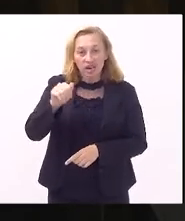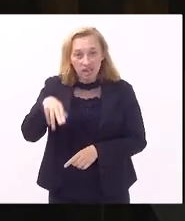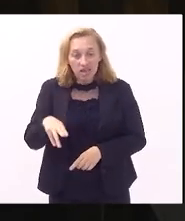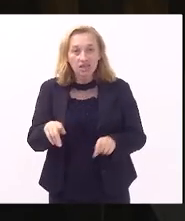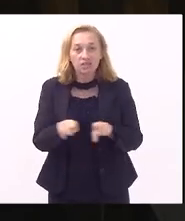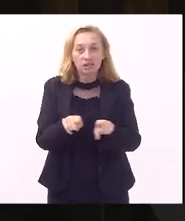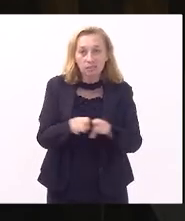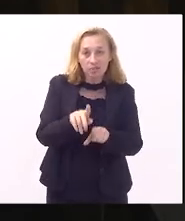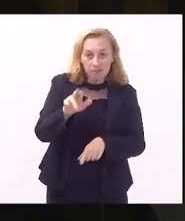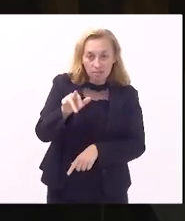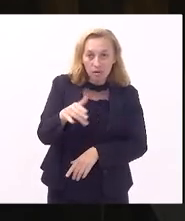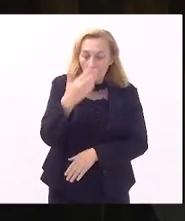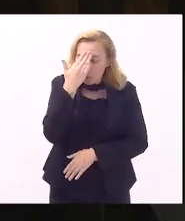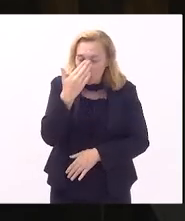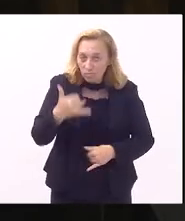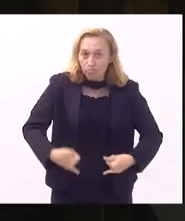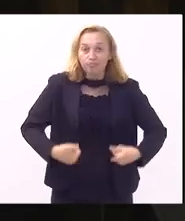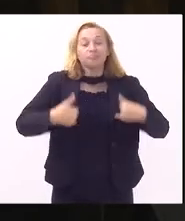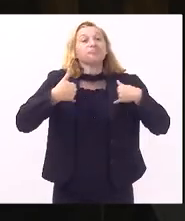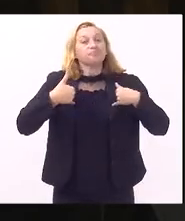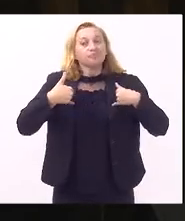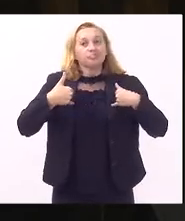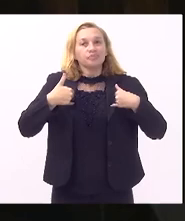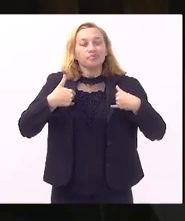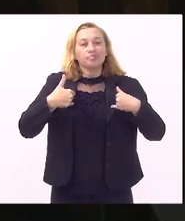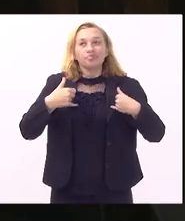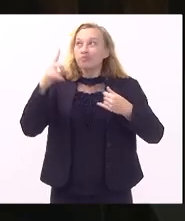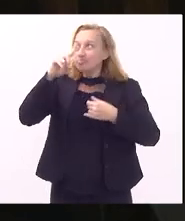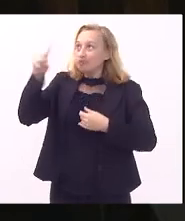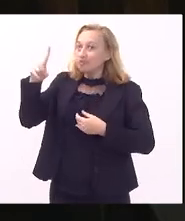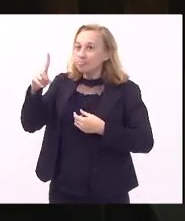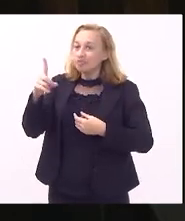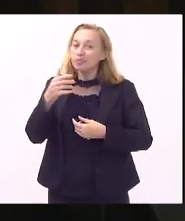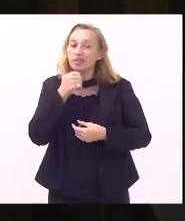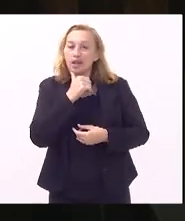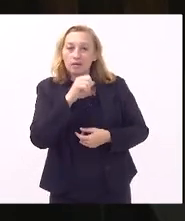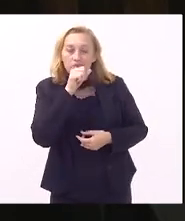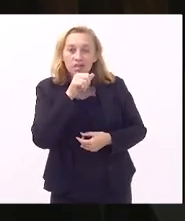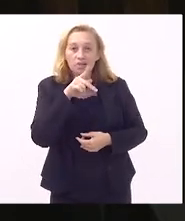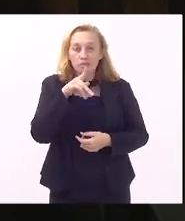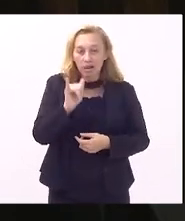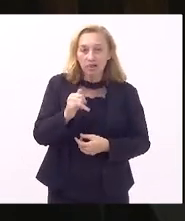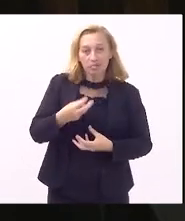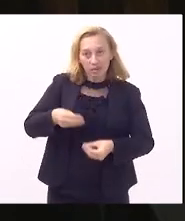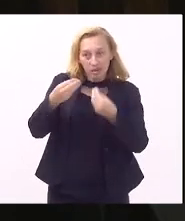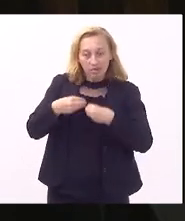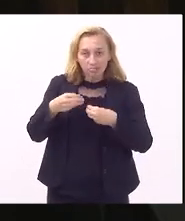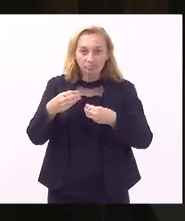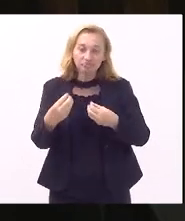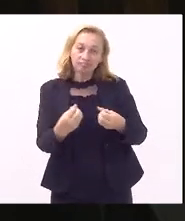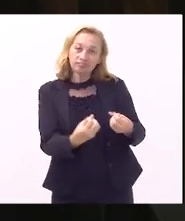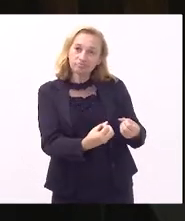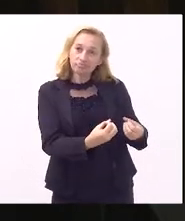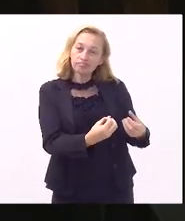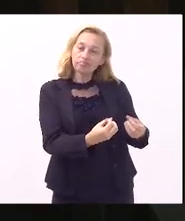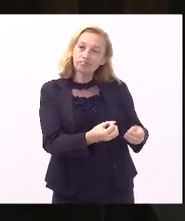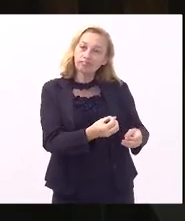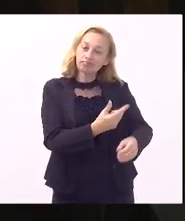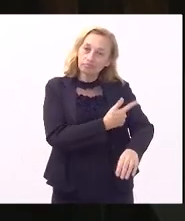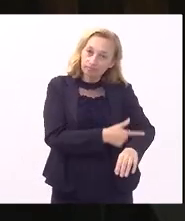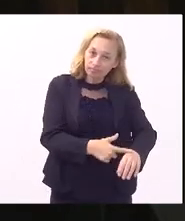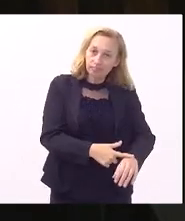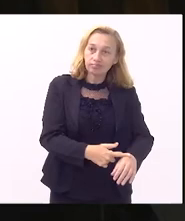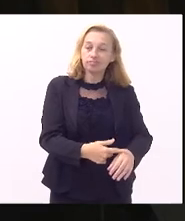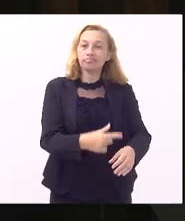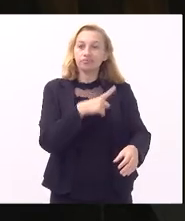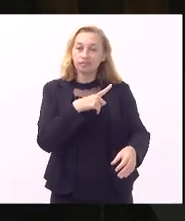muito orgulho eu agradeço muito a Deus pelos pais que ele me deu né por toda a educação que eu que eu tive eu